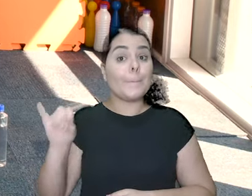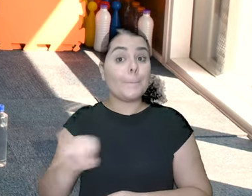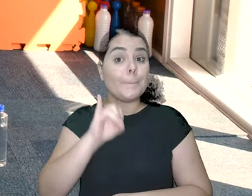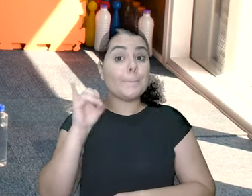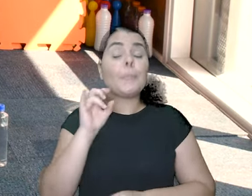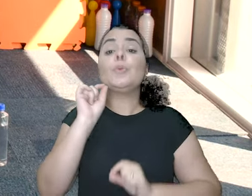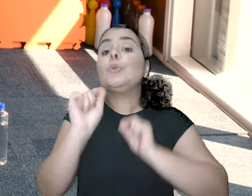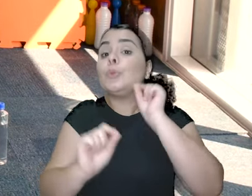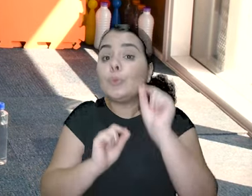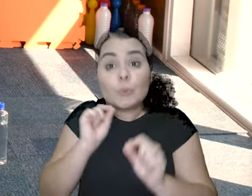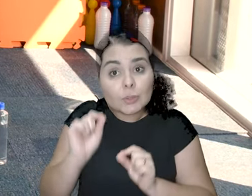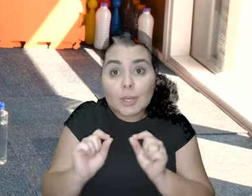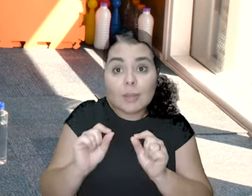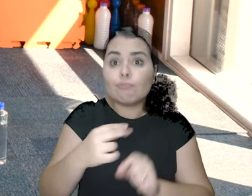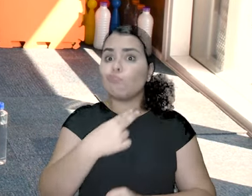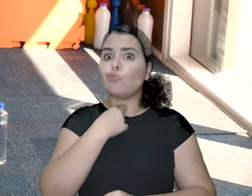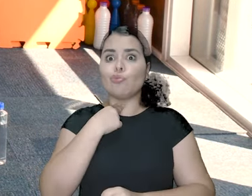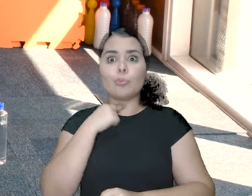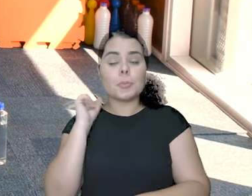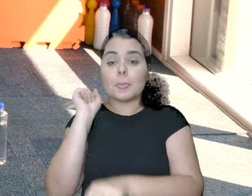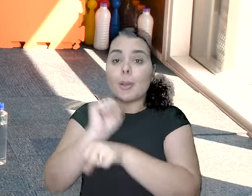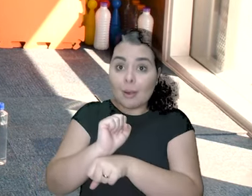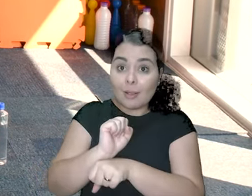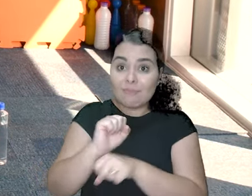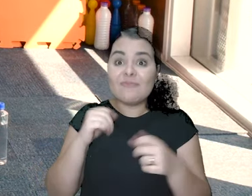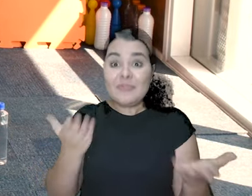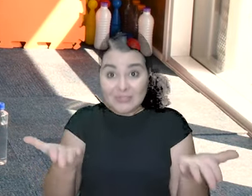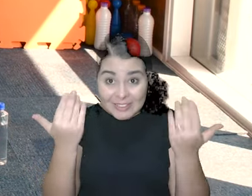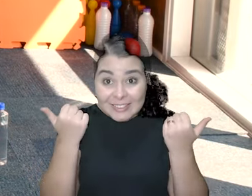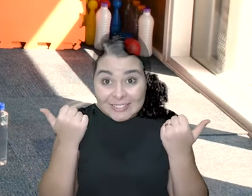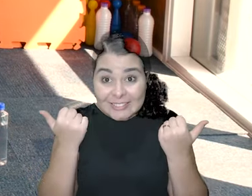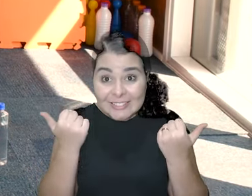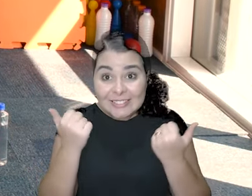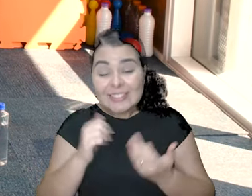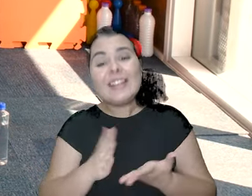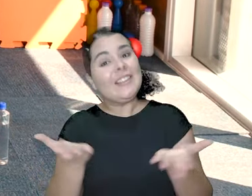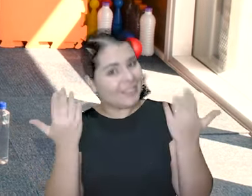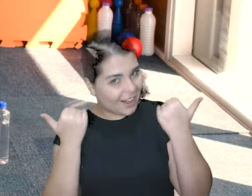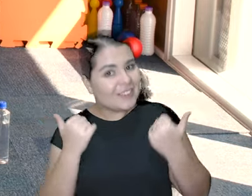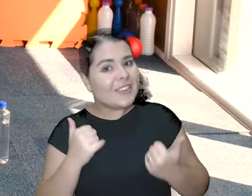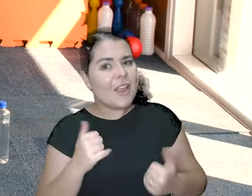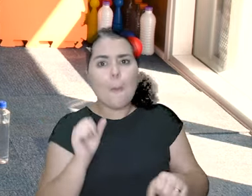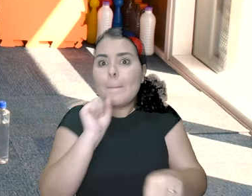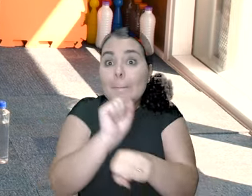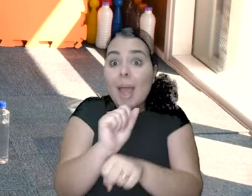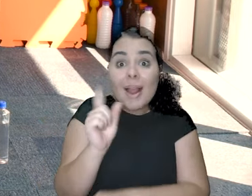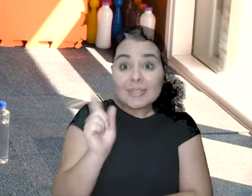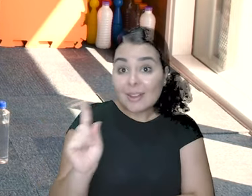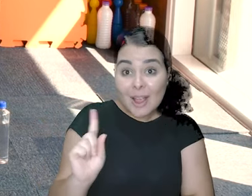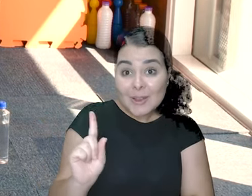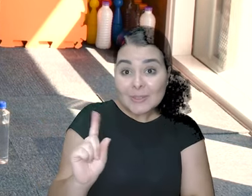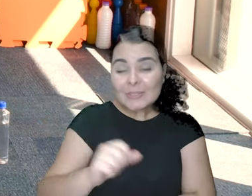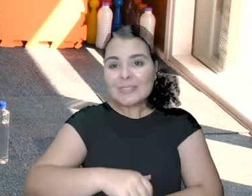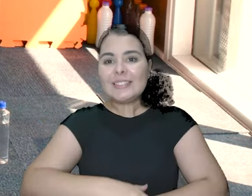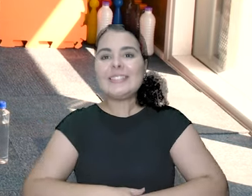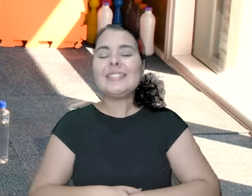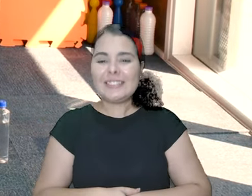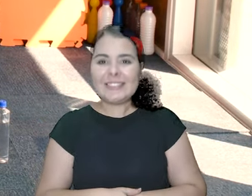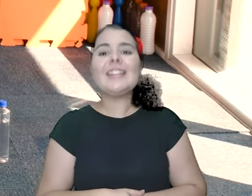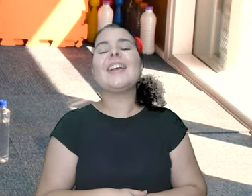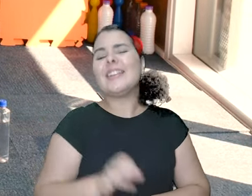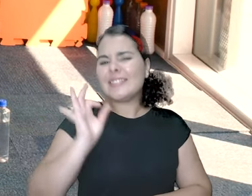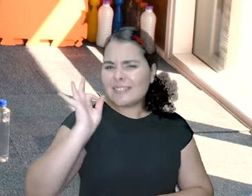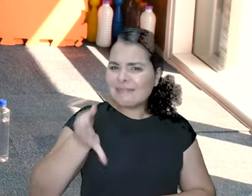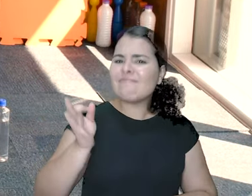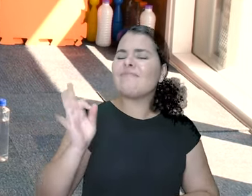problema. O importante aqui é não parar. Vem comigo. Vem comigo. Não para.